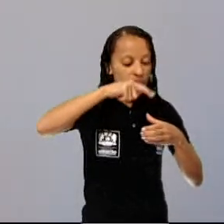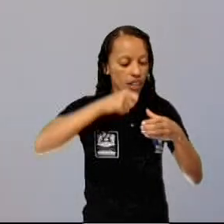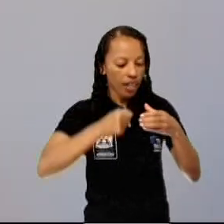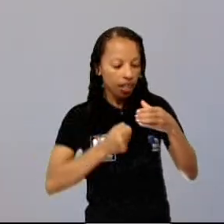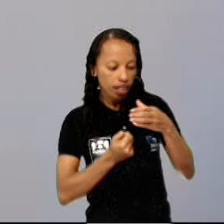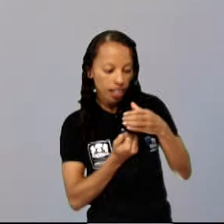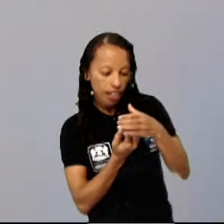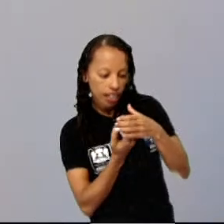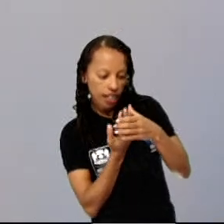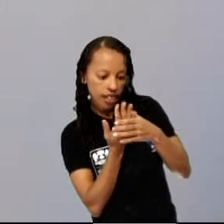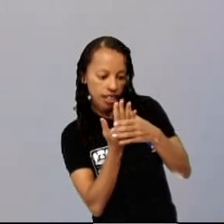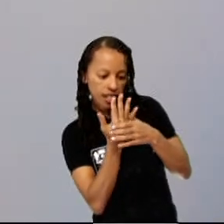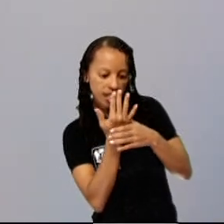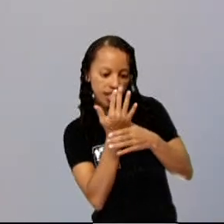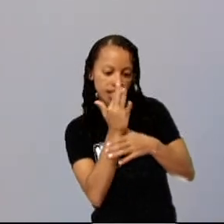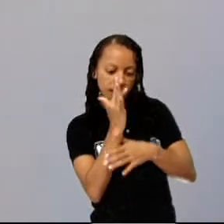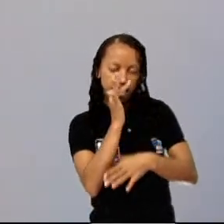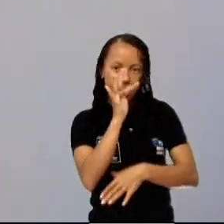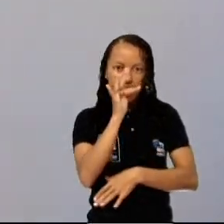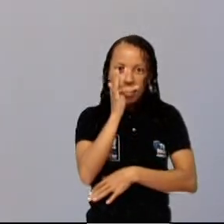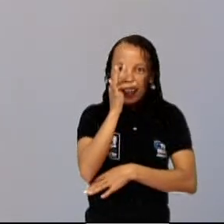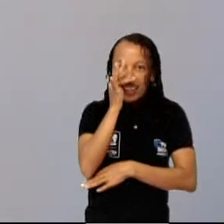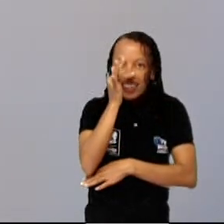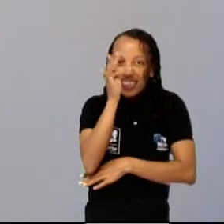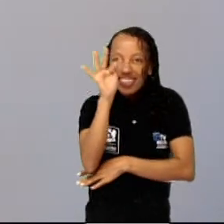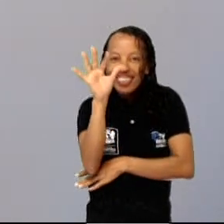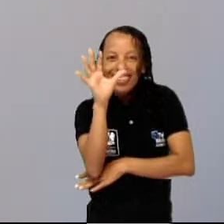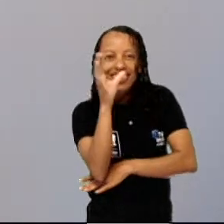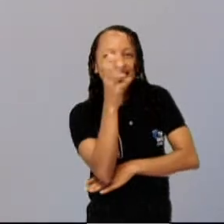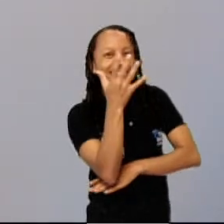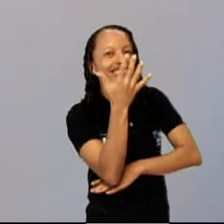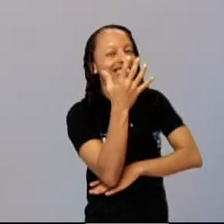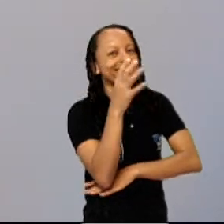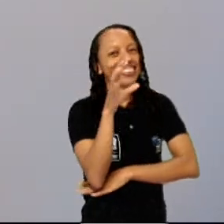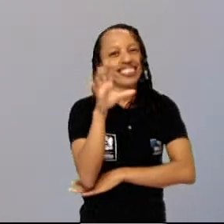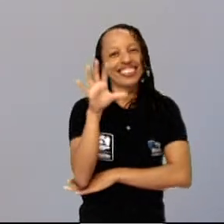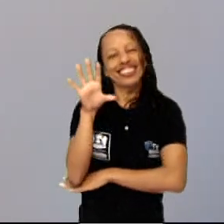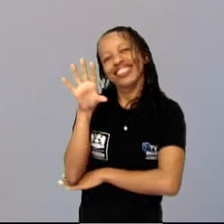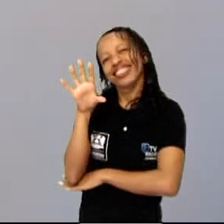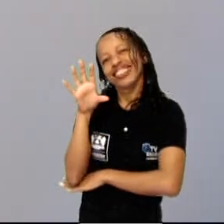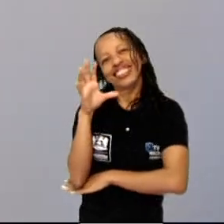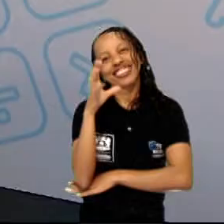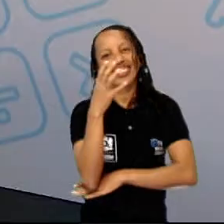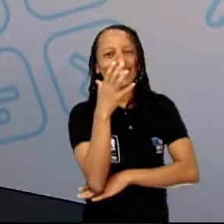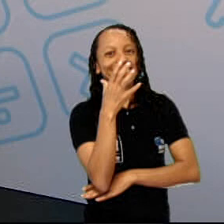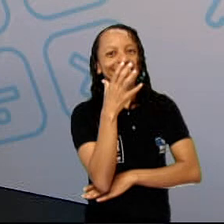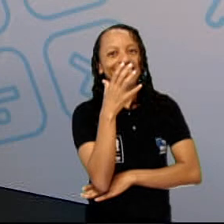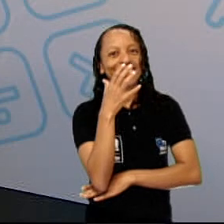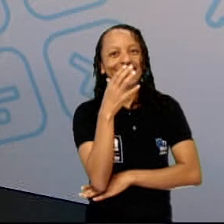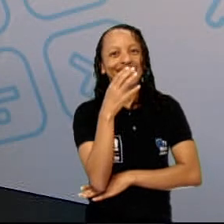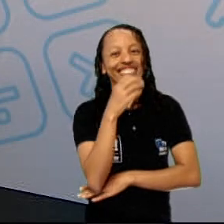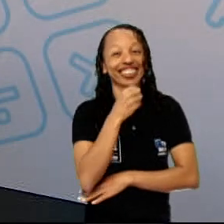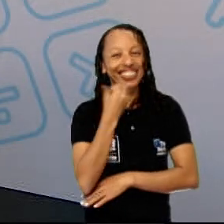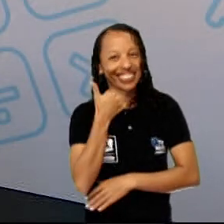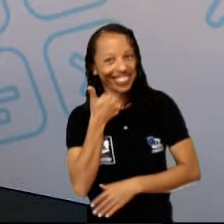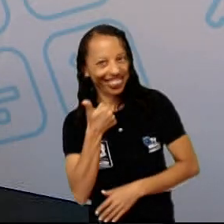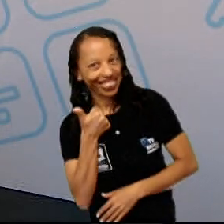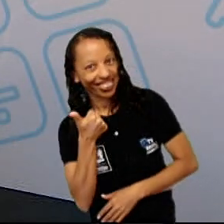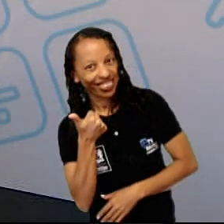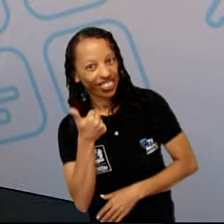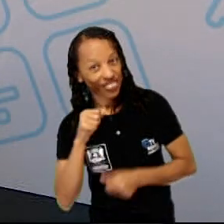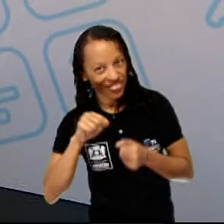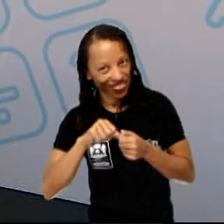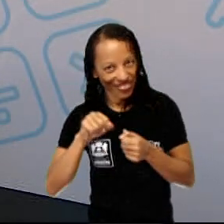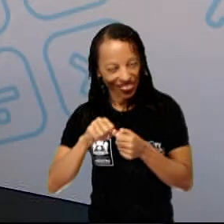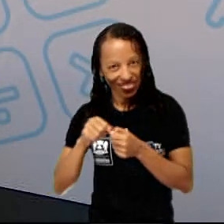plantinha virou um girassol. Muito bem! Vamos fazer